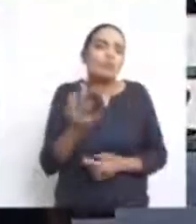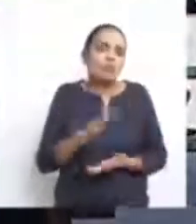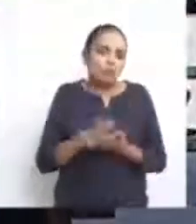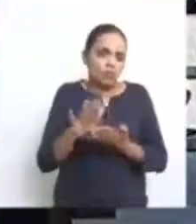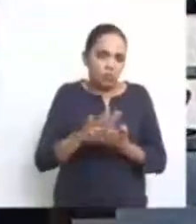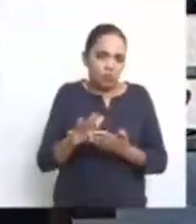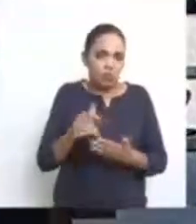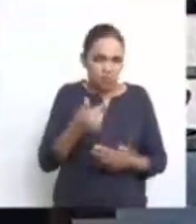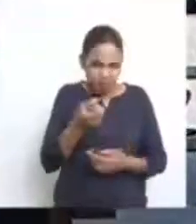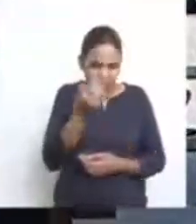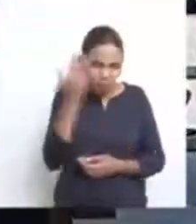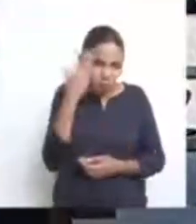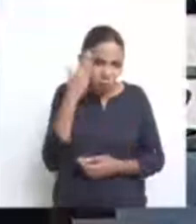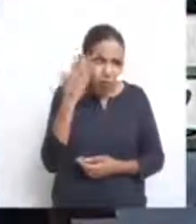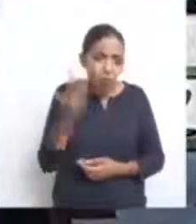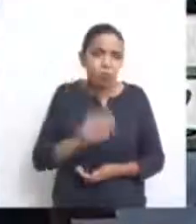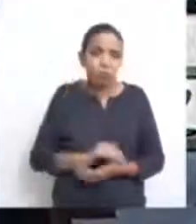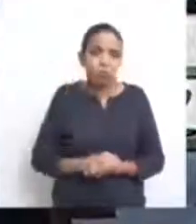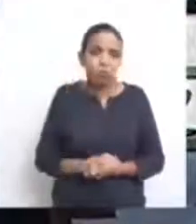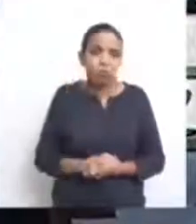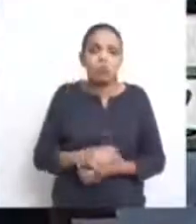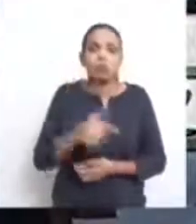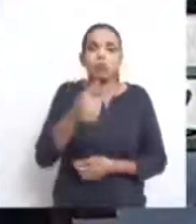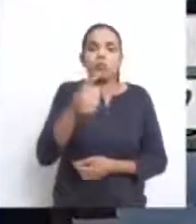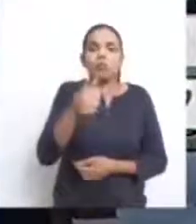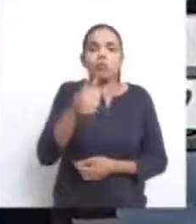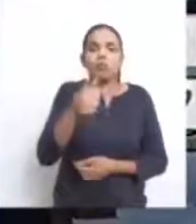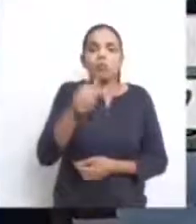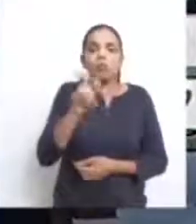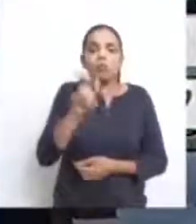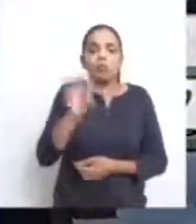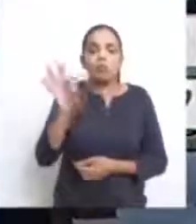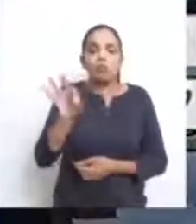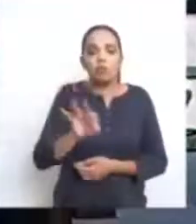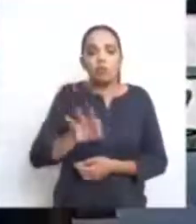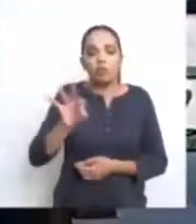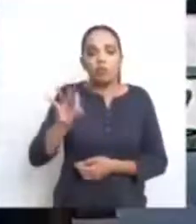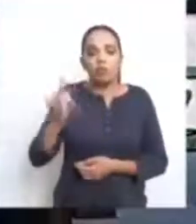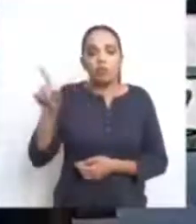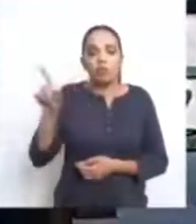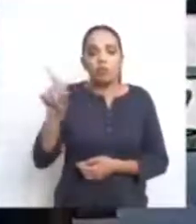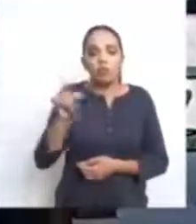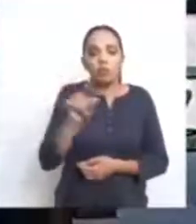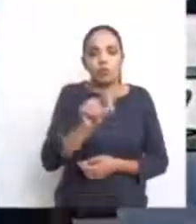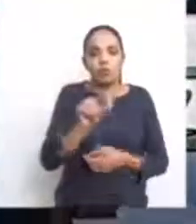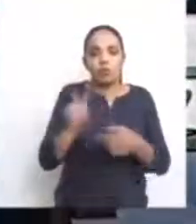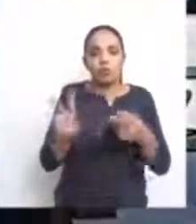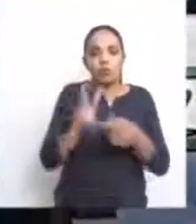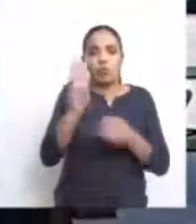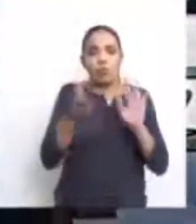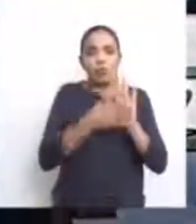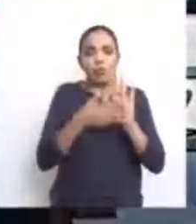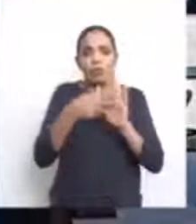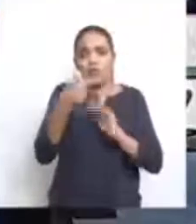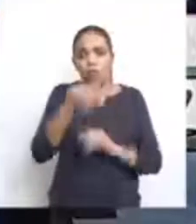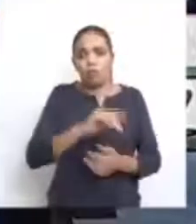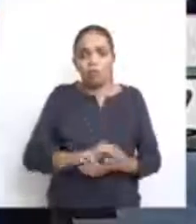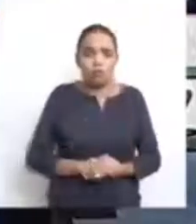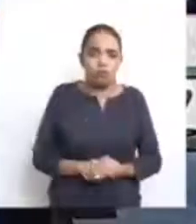Sabe qual foi o resultado que eu achei? 75% de redução na tarifa que vocês estão propondo.